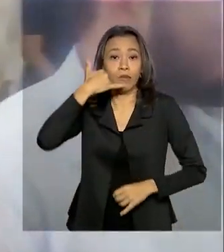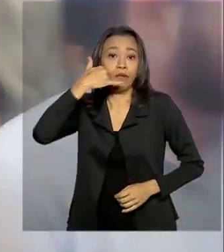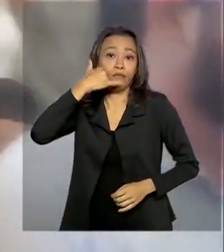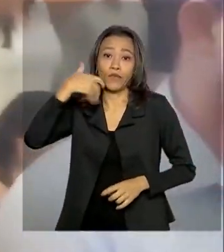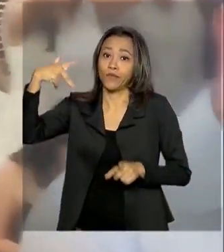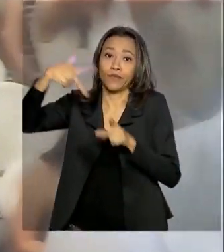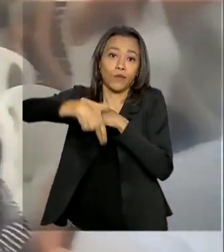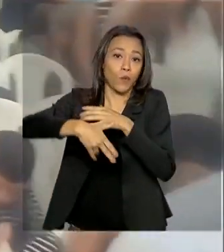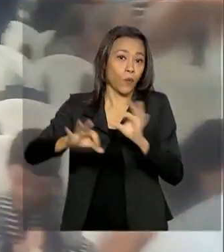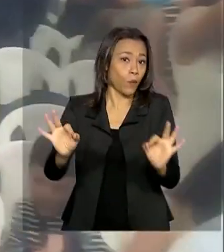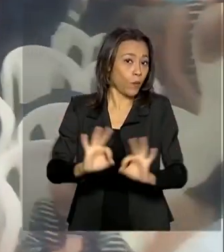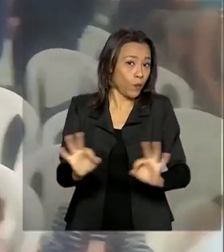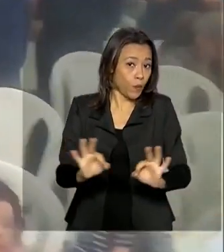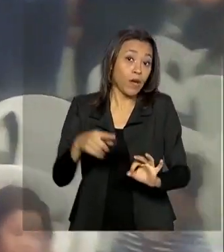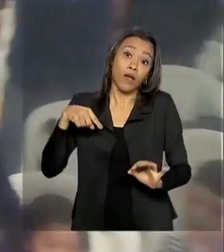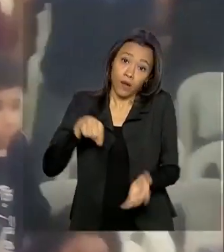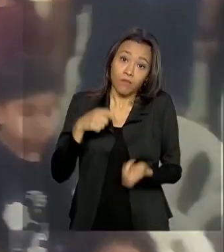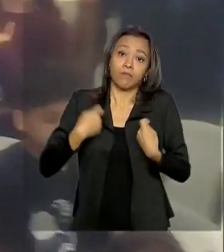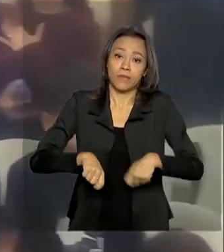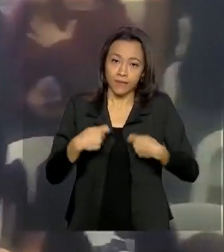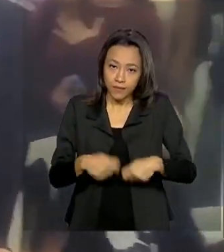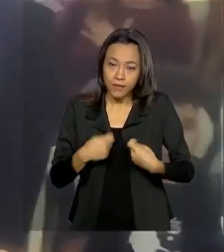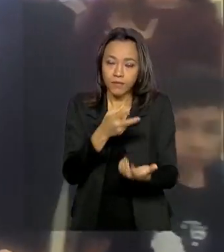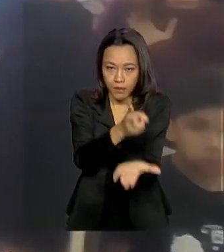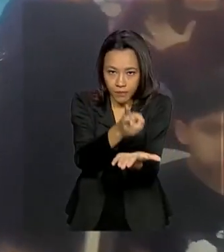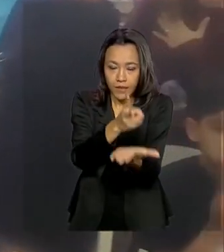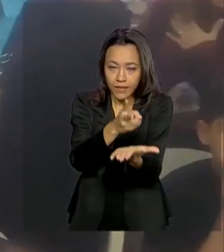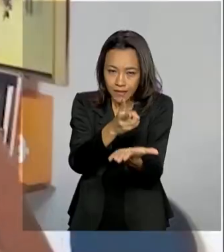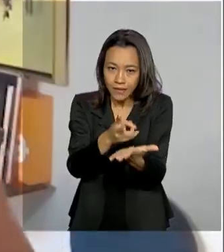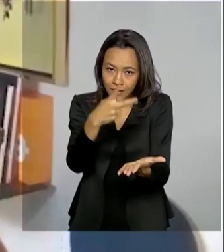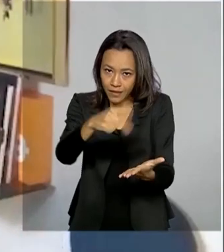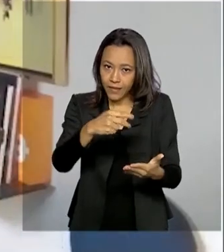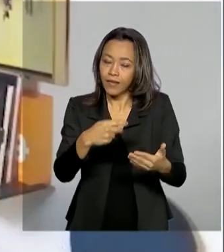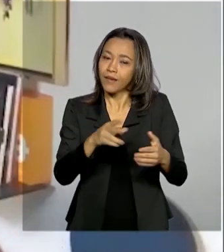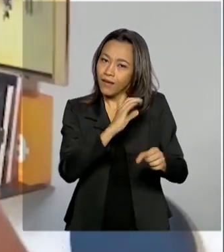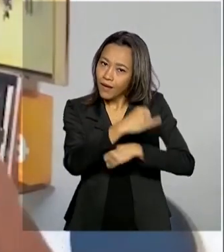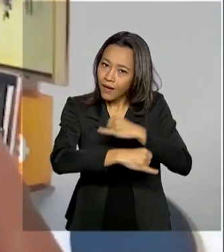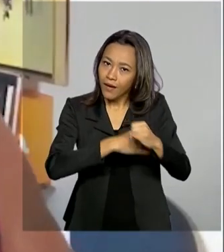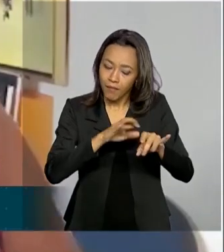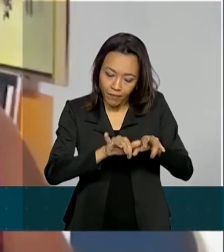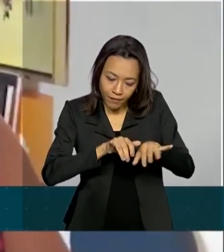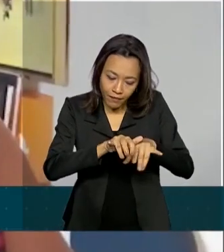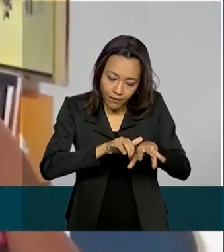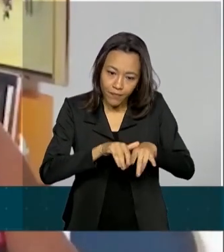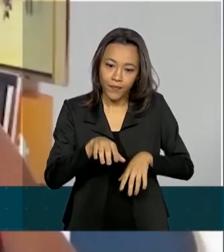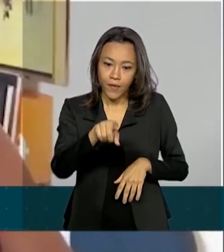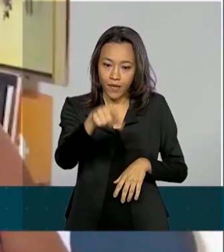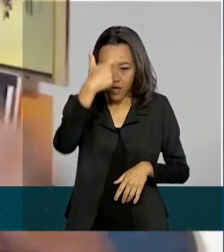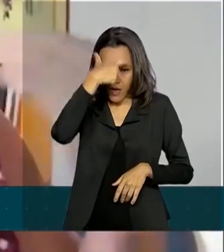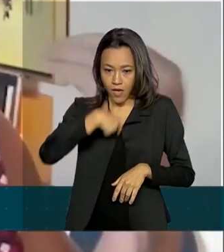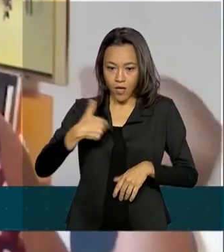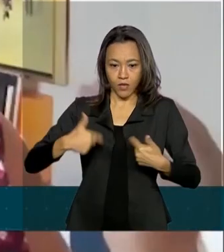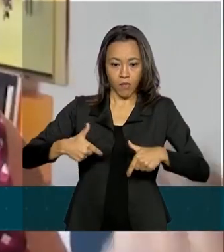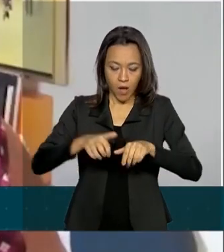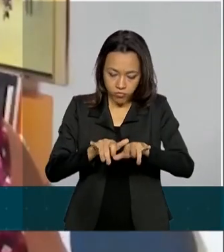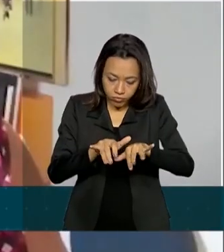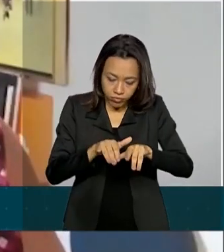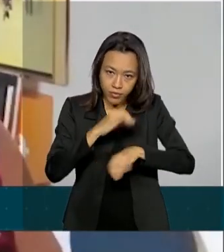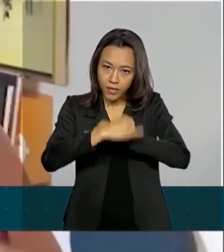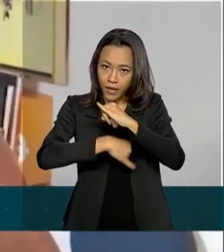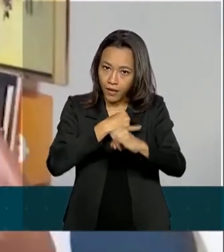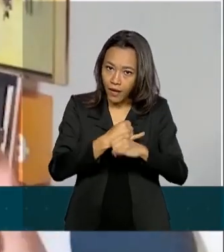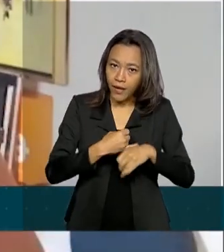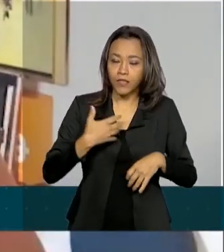sejam cortados, pois precisa para manter o blog no ar. Eu trabalho com internet, eu trabalho pelo